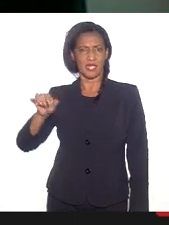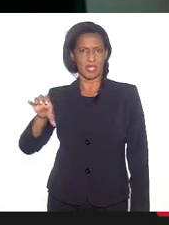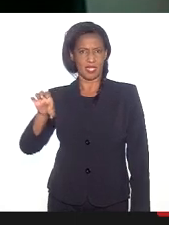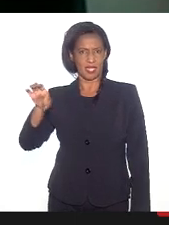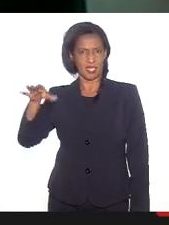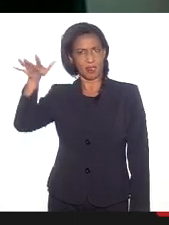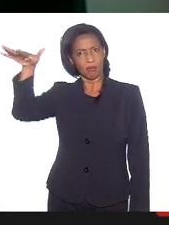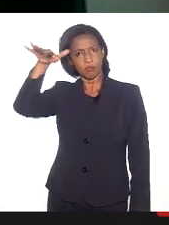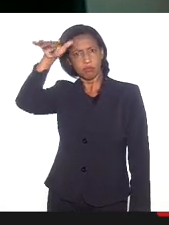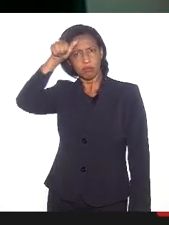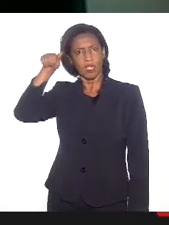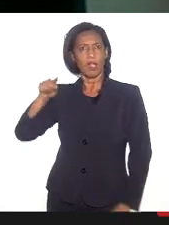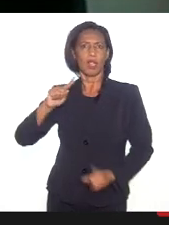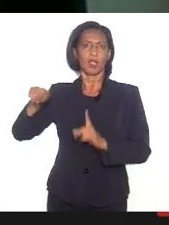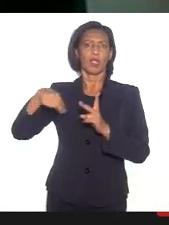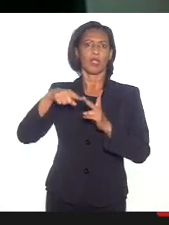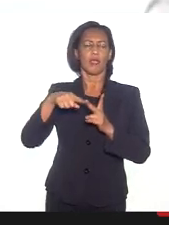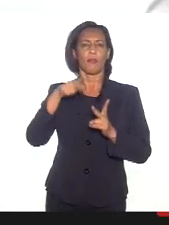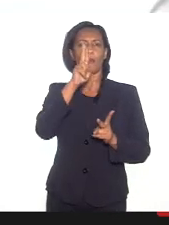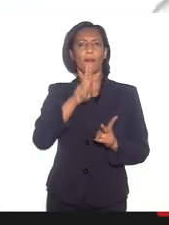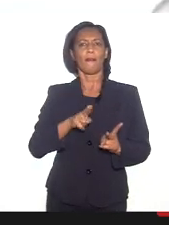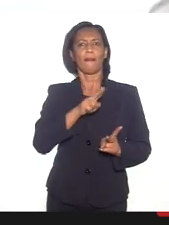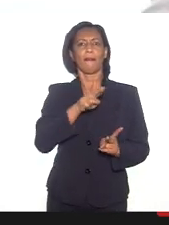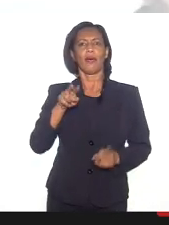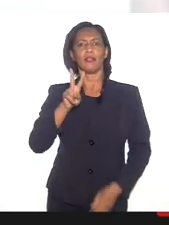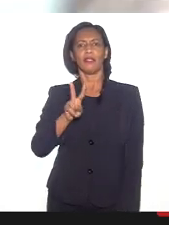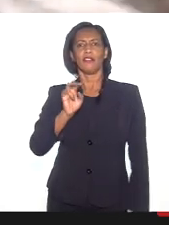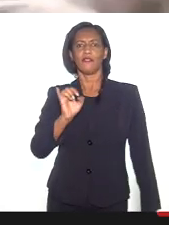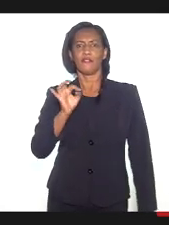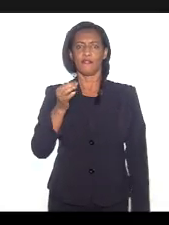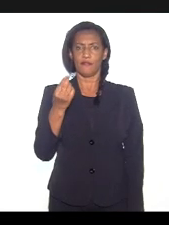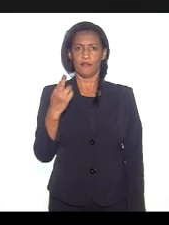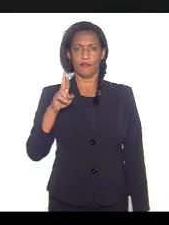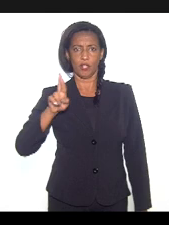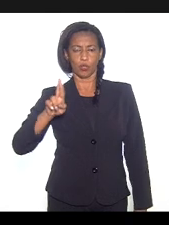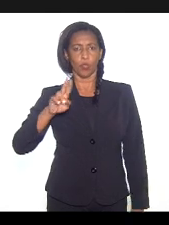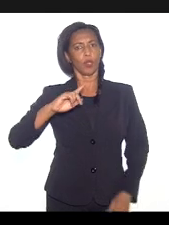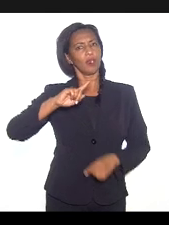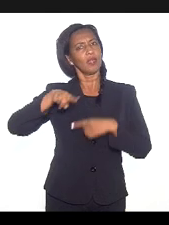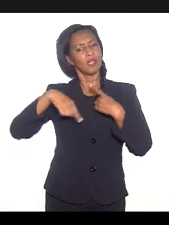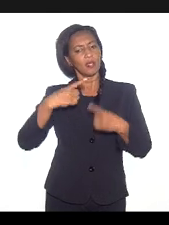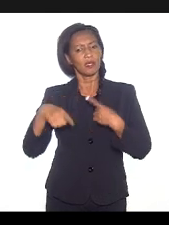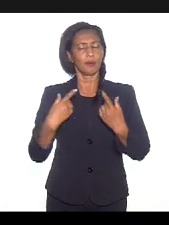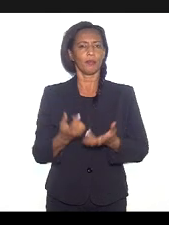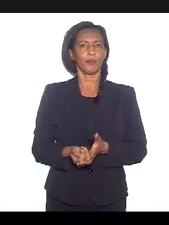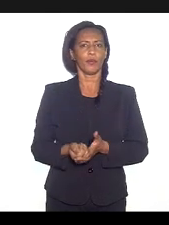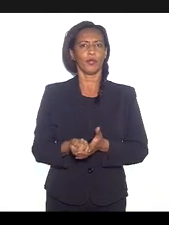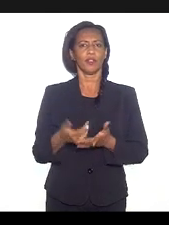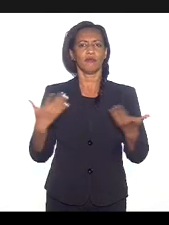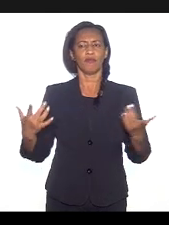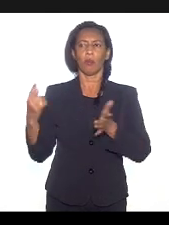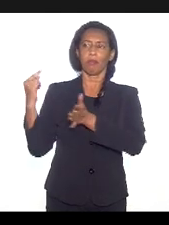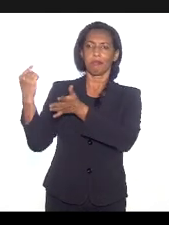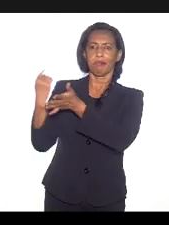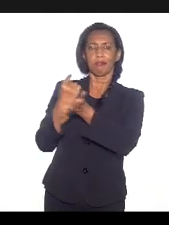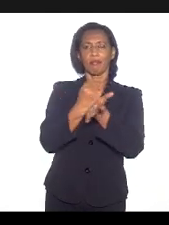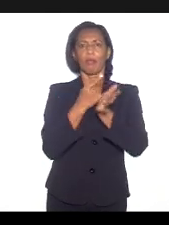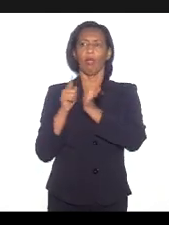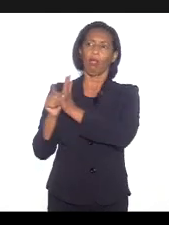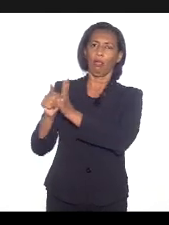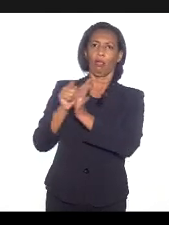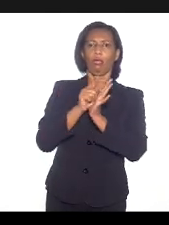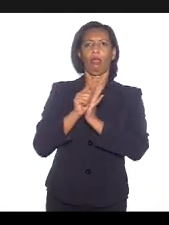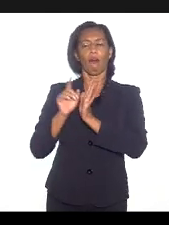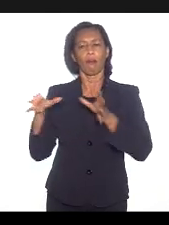seguida, padre Vitor Pimentel, e após, então, estaremos aqui para as indagações proferidas